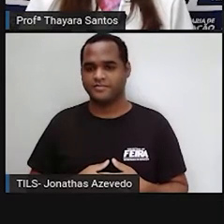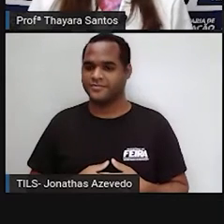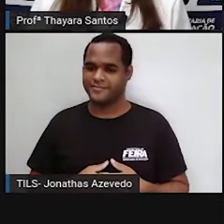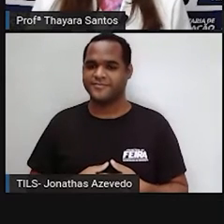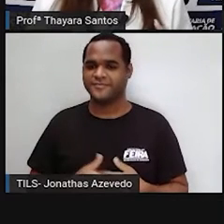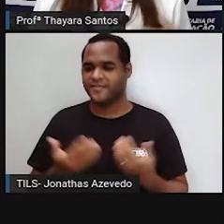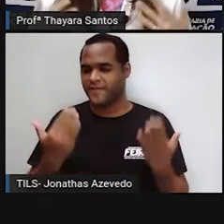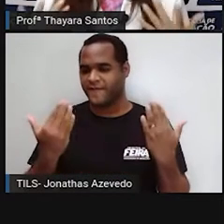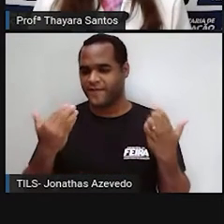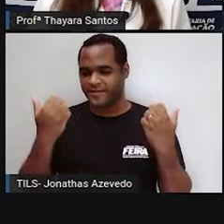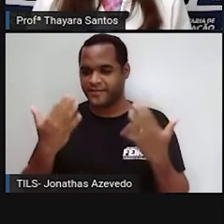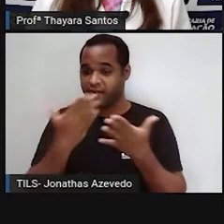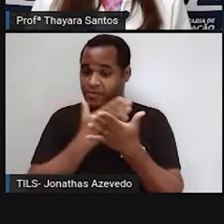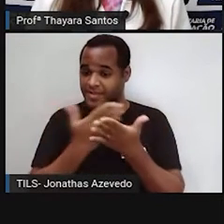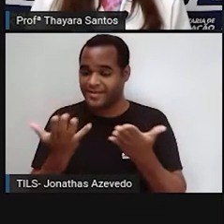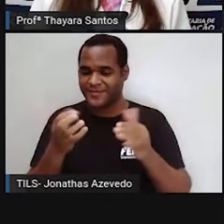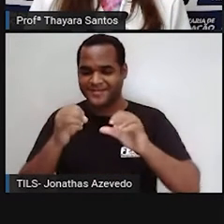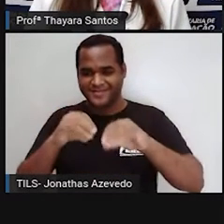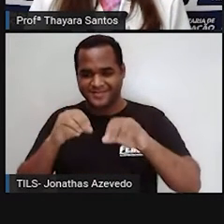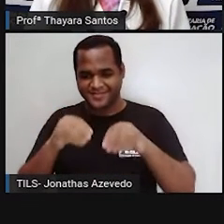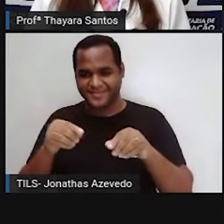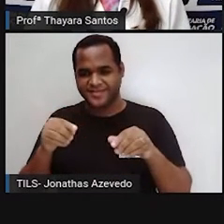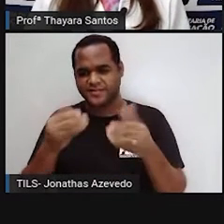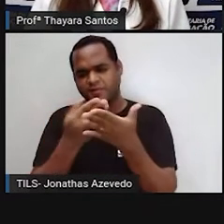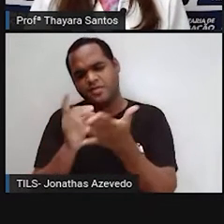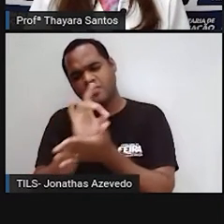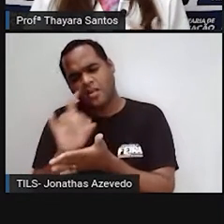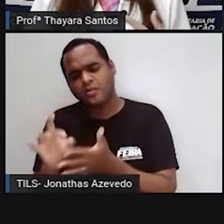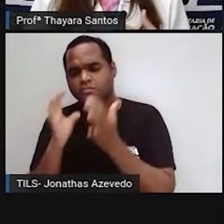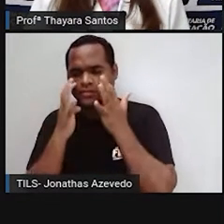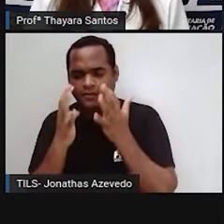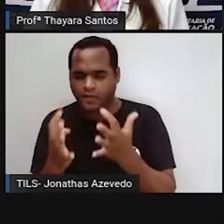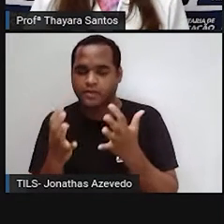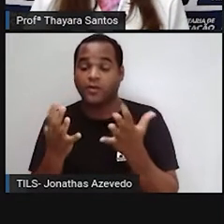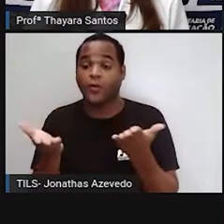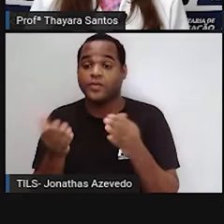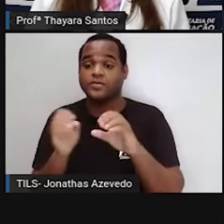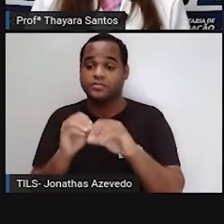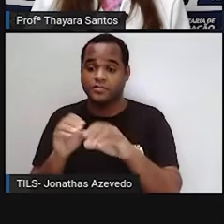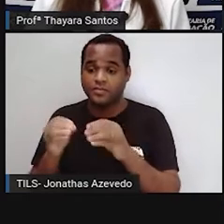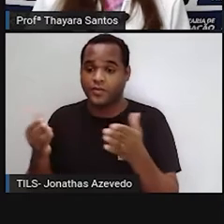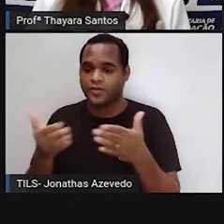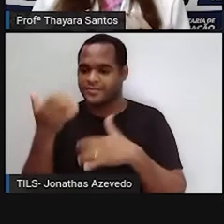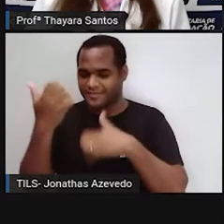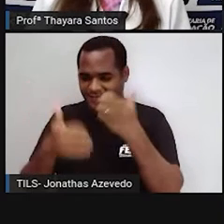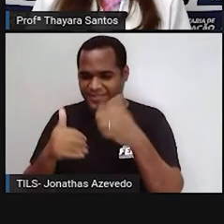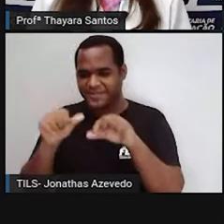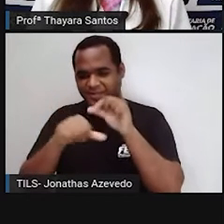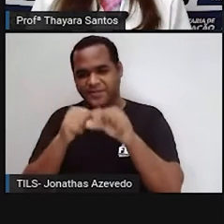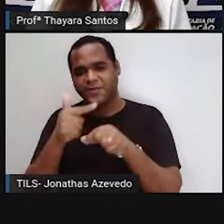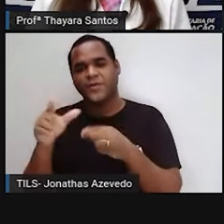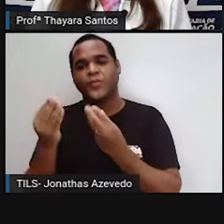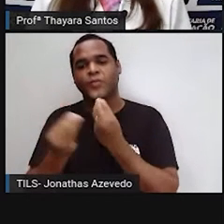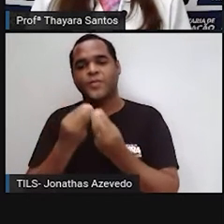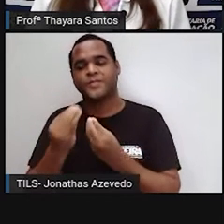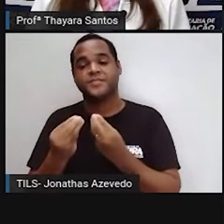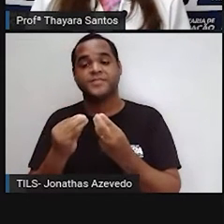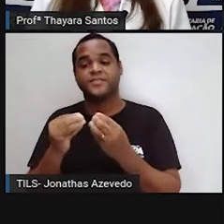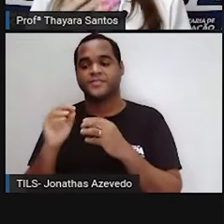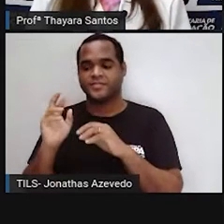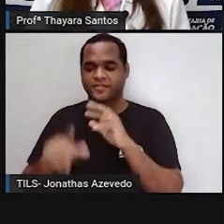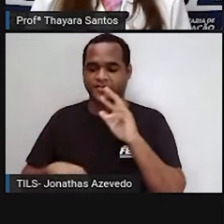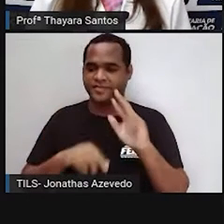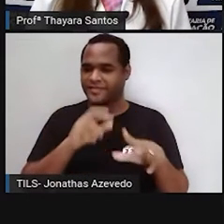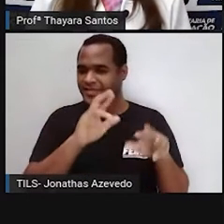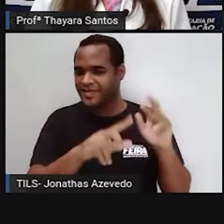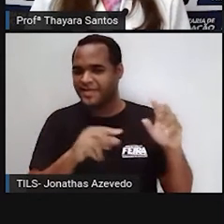começar a nossa aula. Como vocês já devem ter visto, na aula de hoje a gente vai falar sobre as mudanças climáticas. Só que antes da